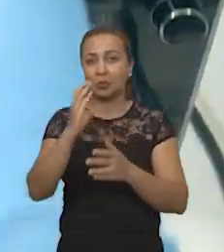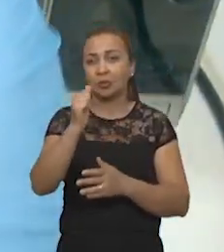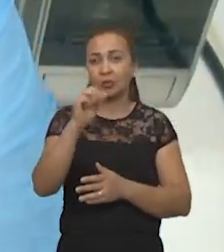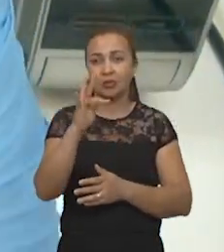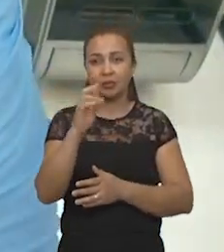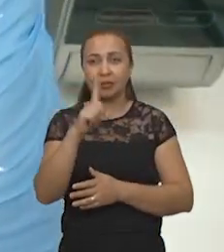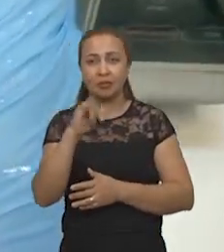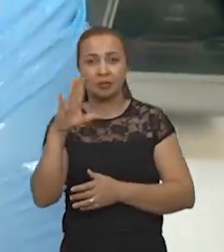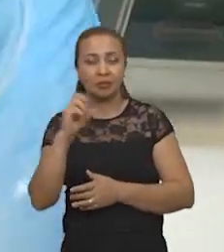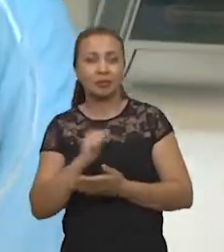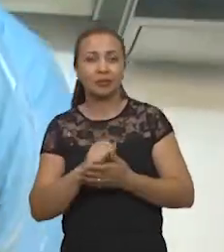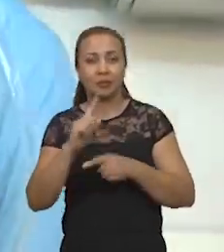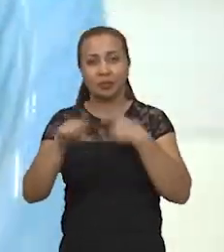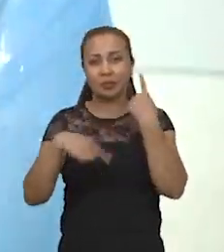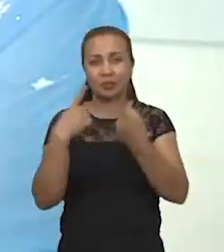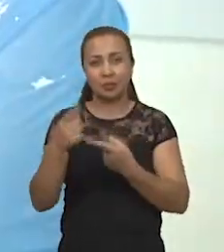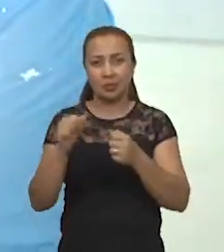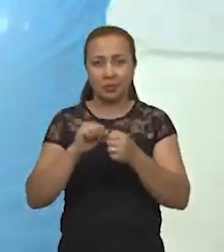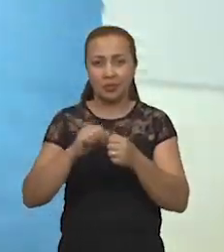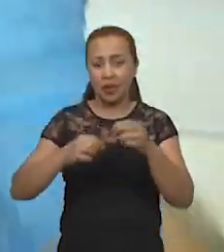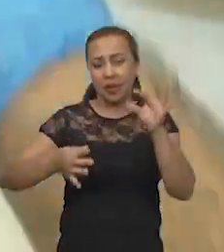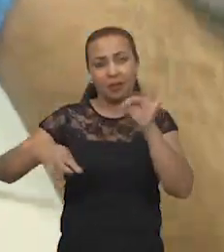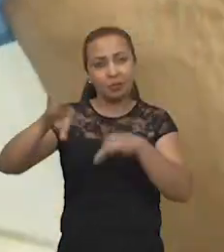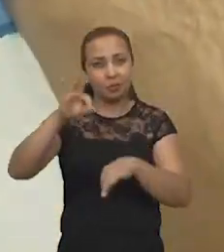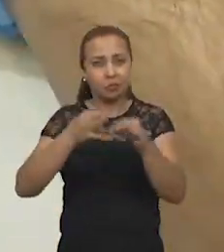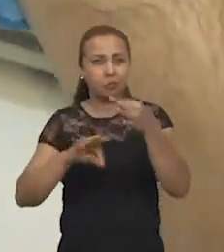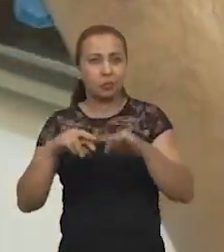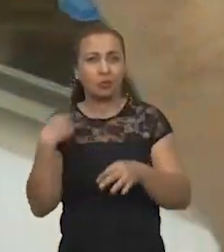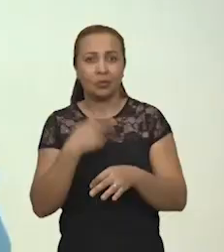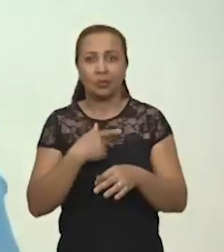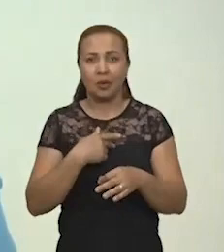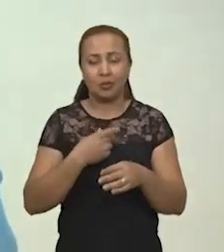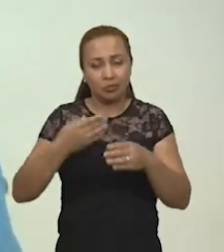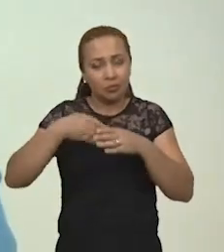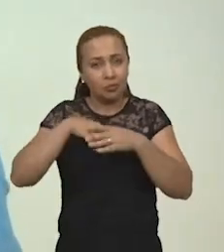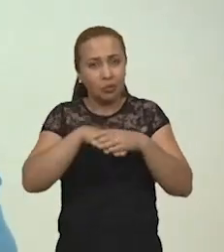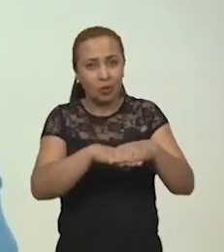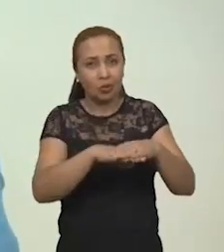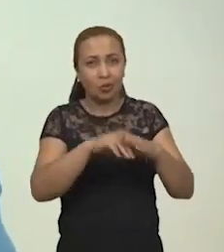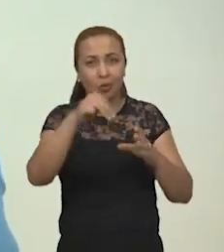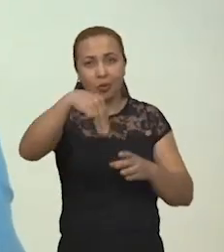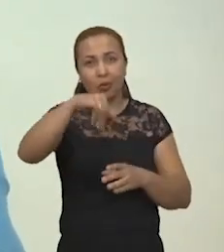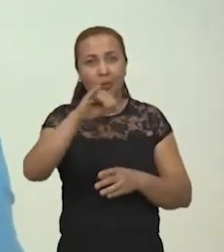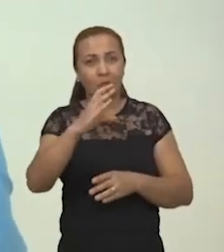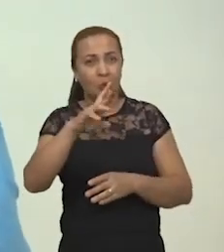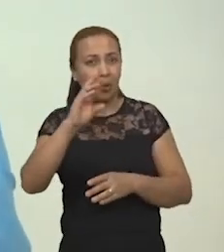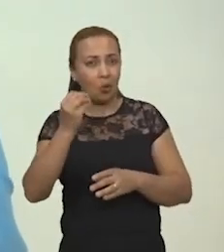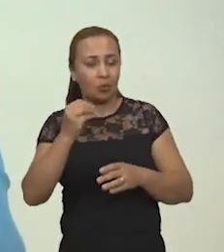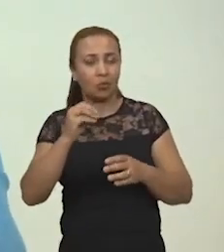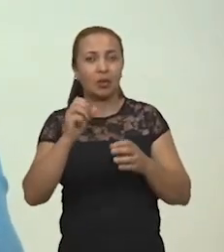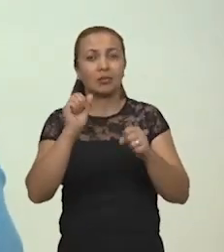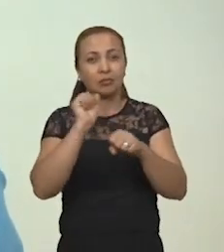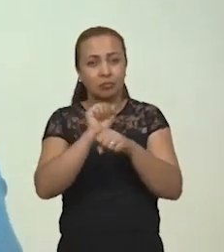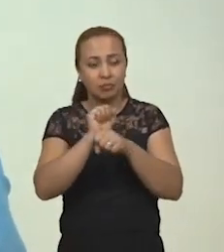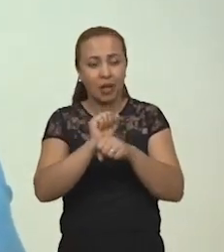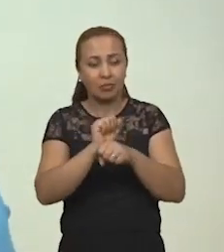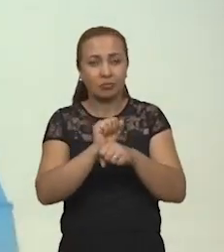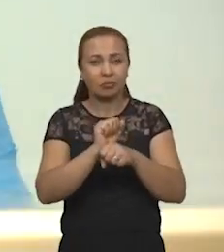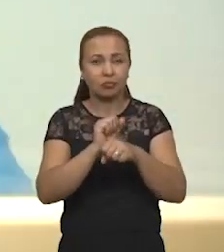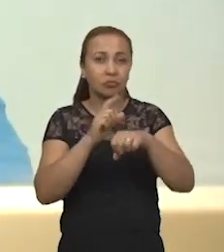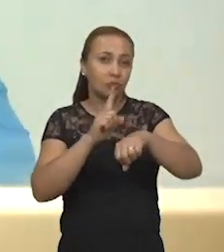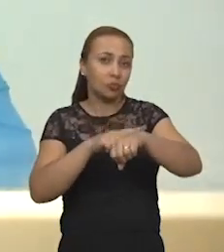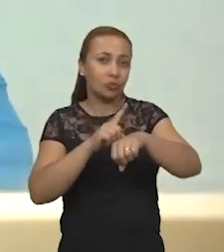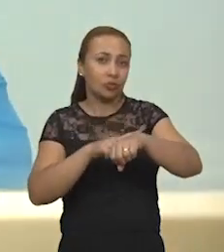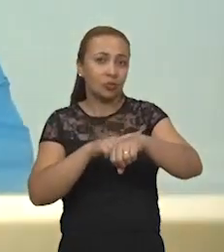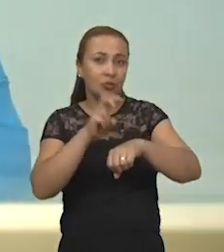E após fazer essa solução, a gente coloca dentro do micro-ondas, configura o tempo, uma potência